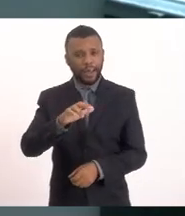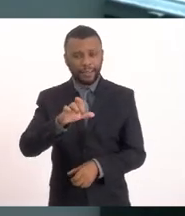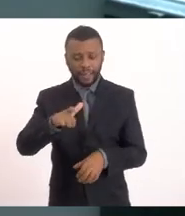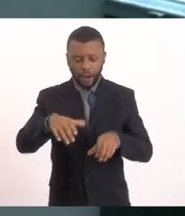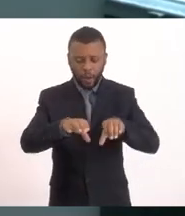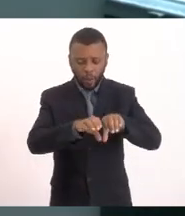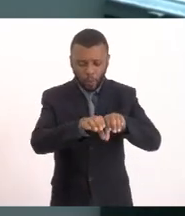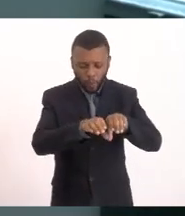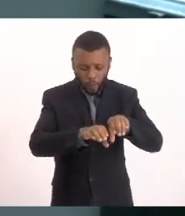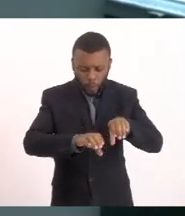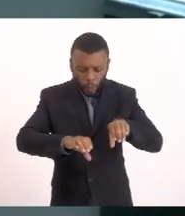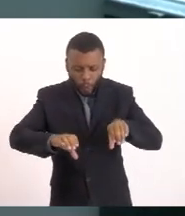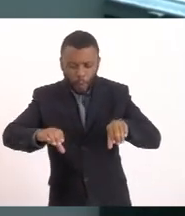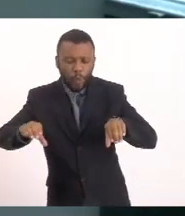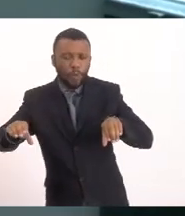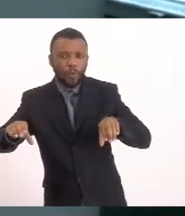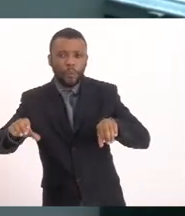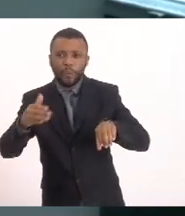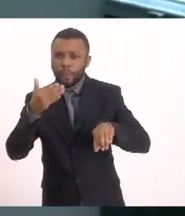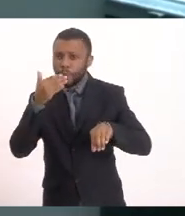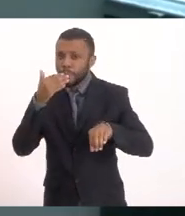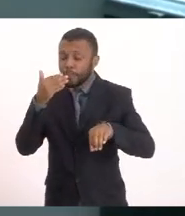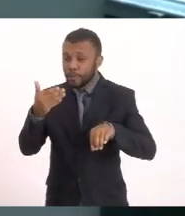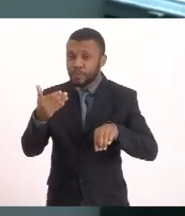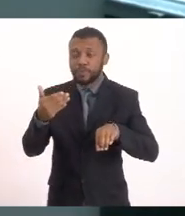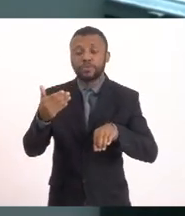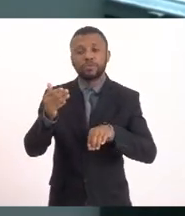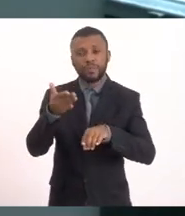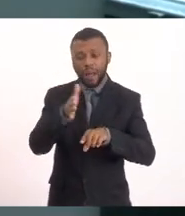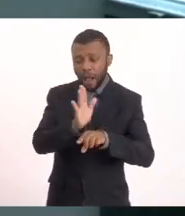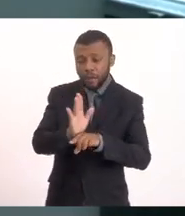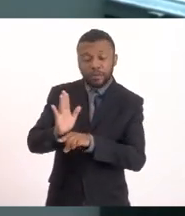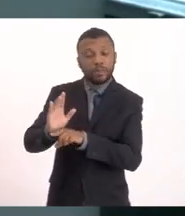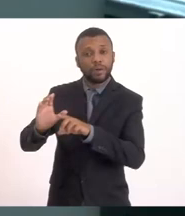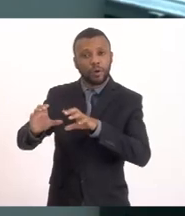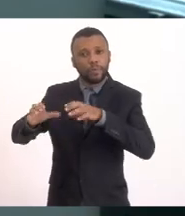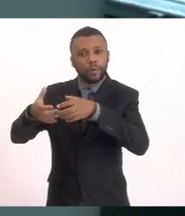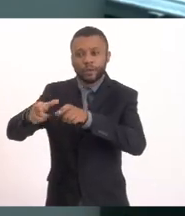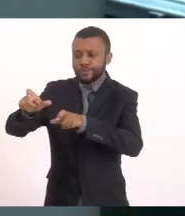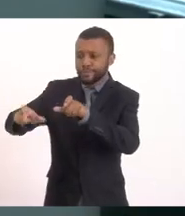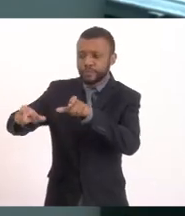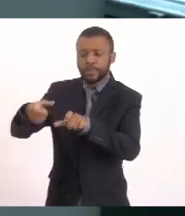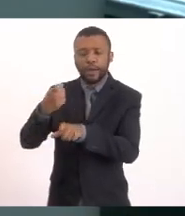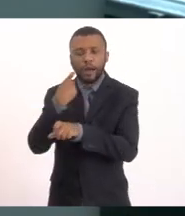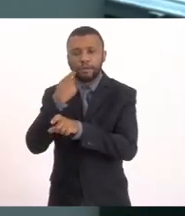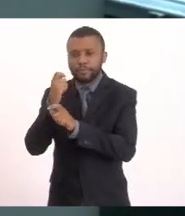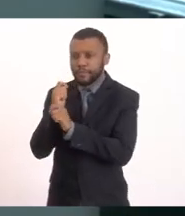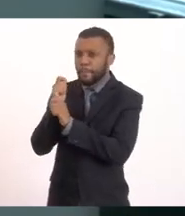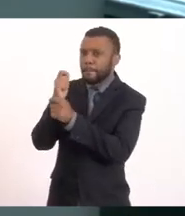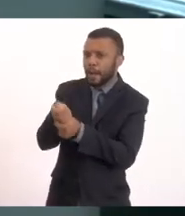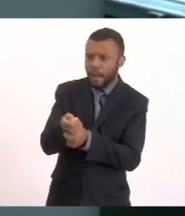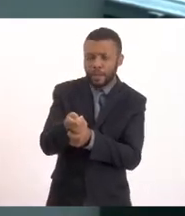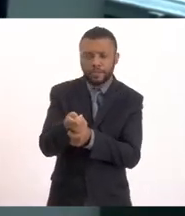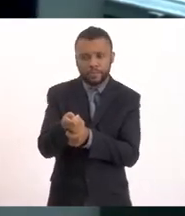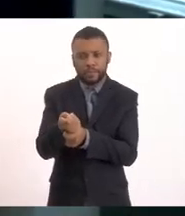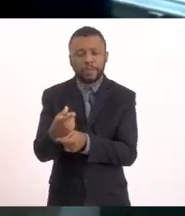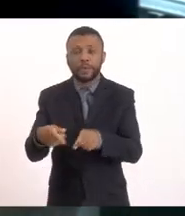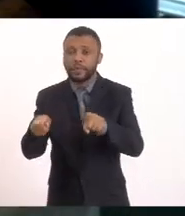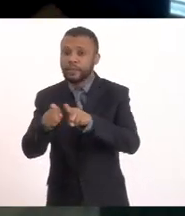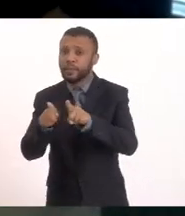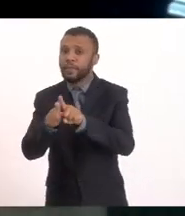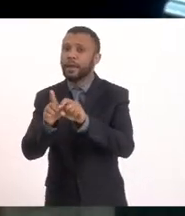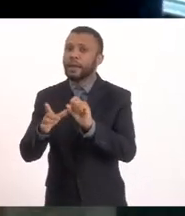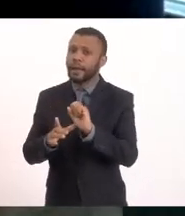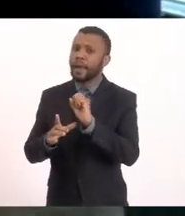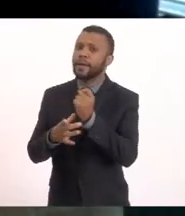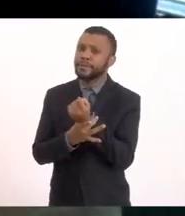pessoal Do pessoal de pesca de lá Da comunidade pesqueira E garantindo essa troca hídrica também É uma